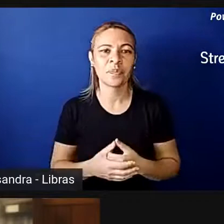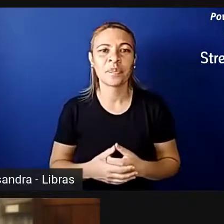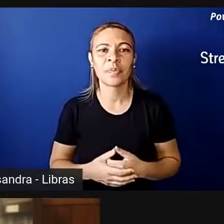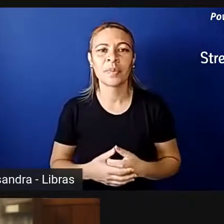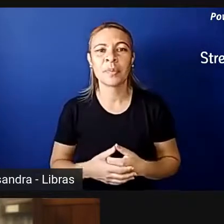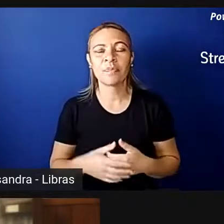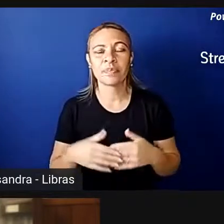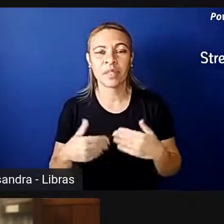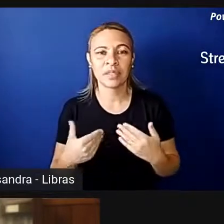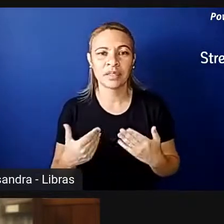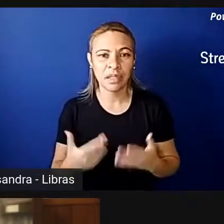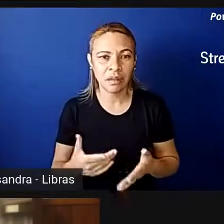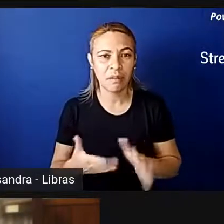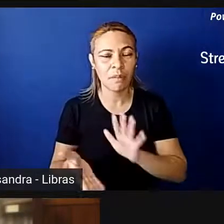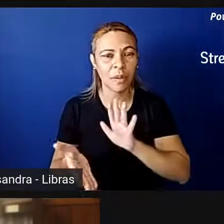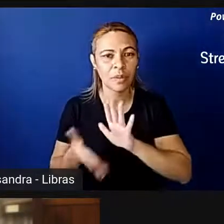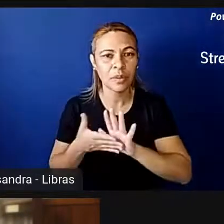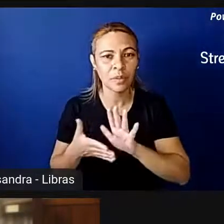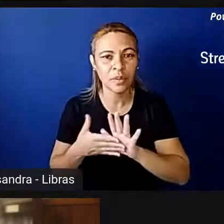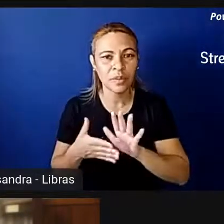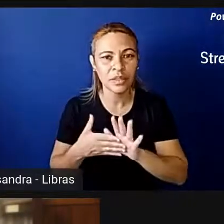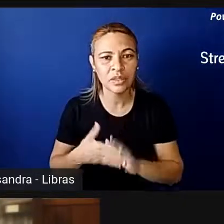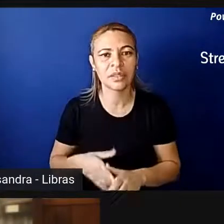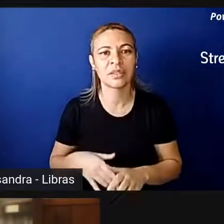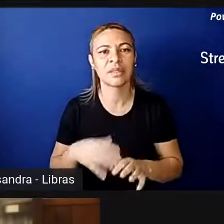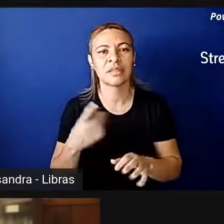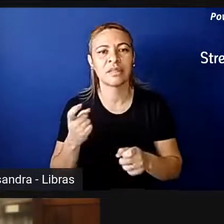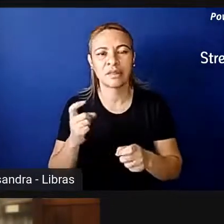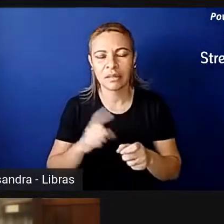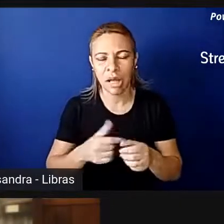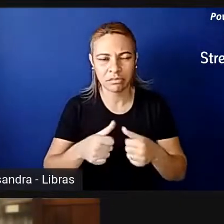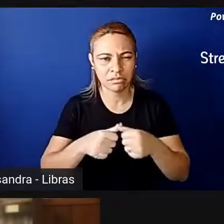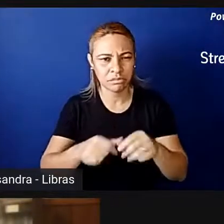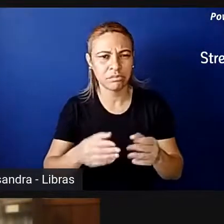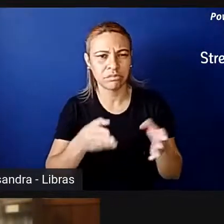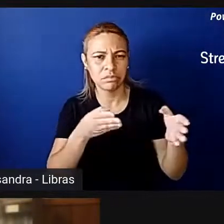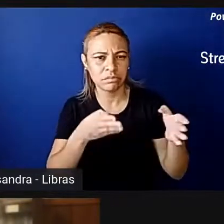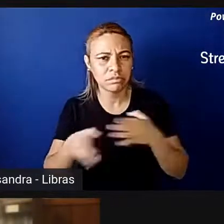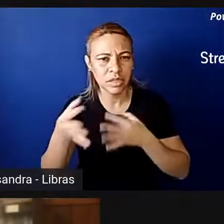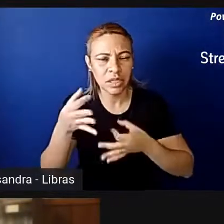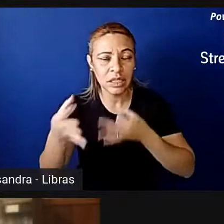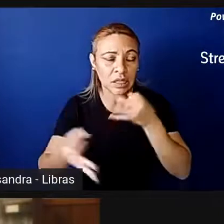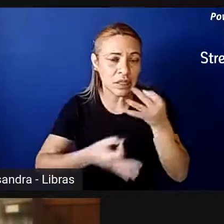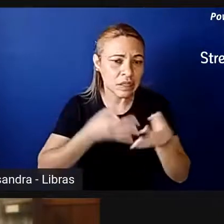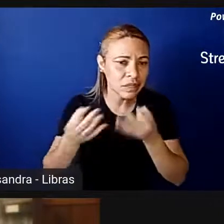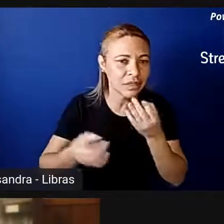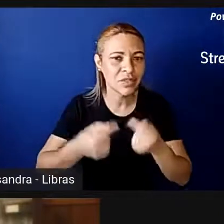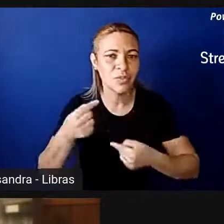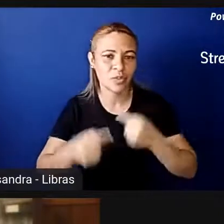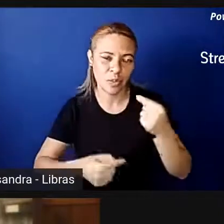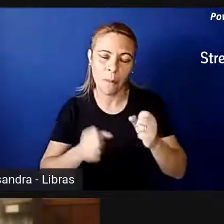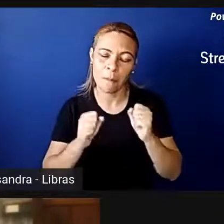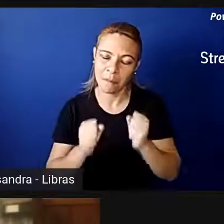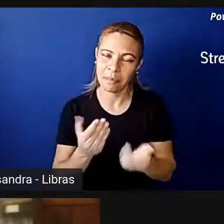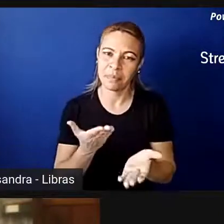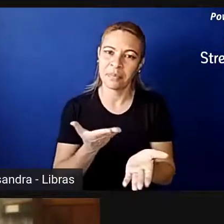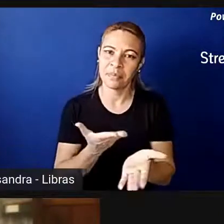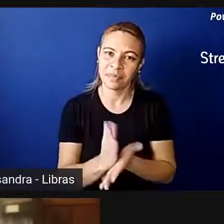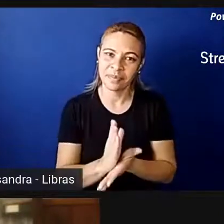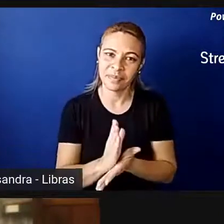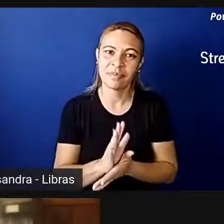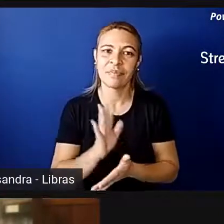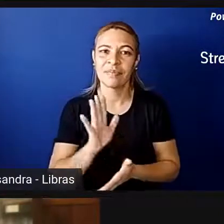então, essa proposta está em discussão, né, pode ser aprovada, mas tem esse senão de